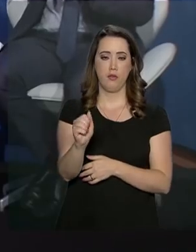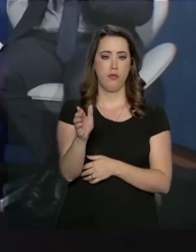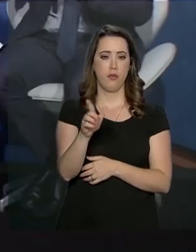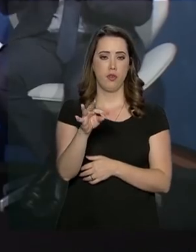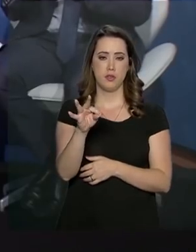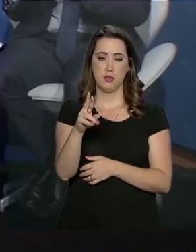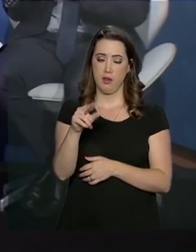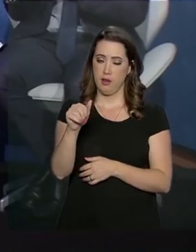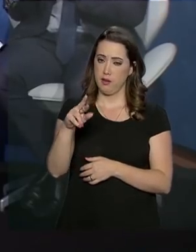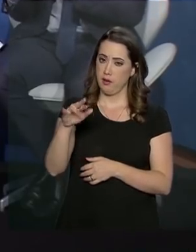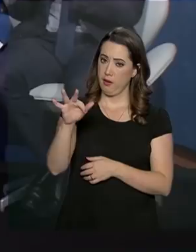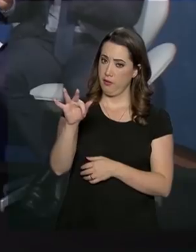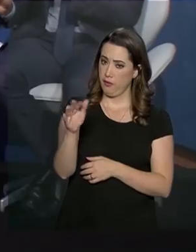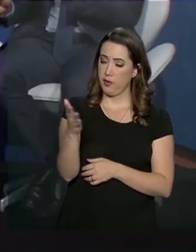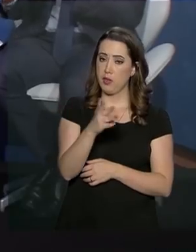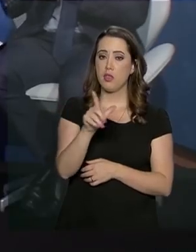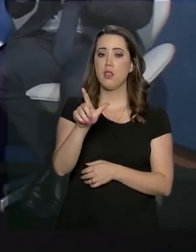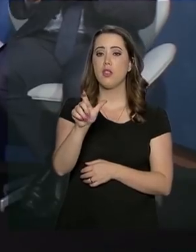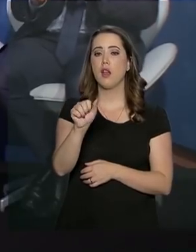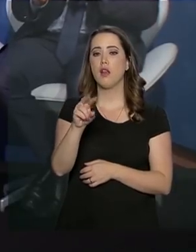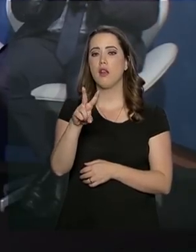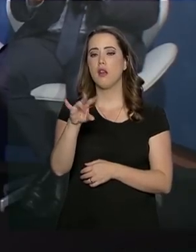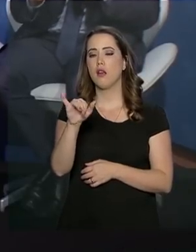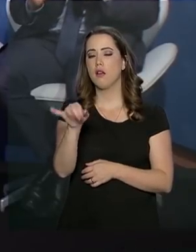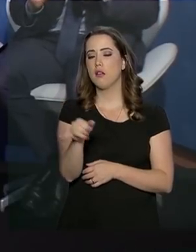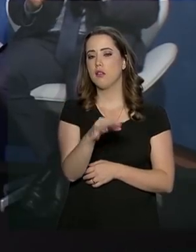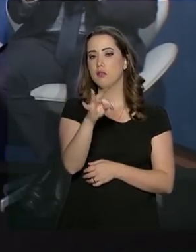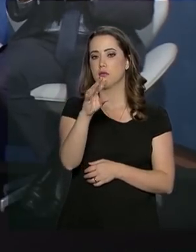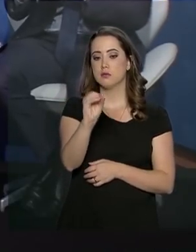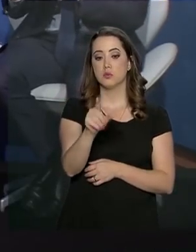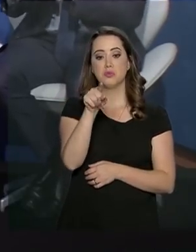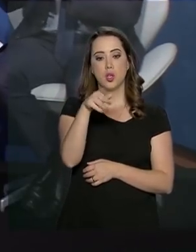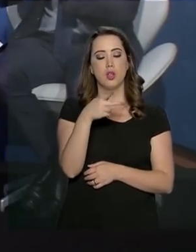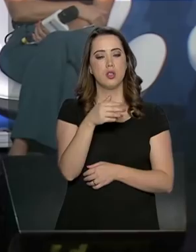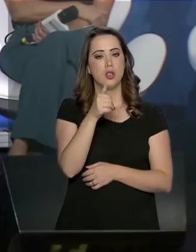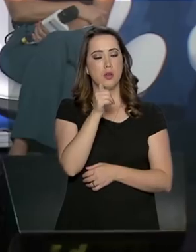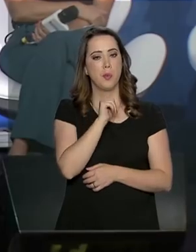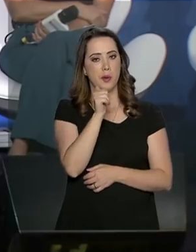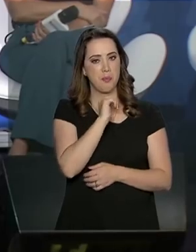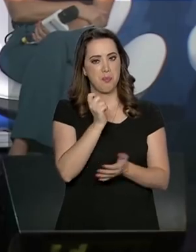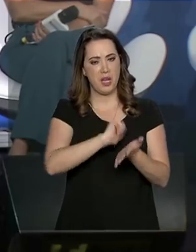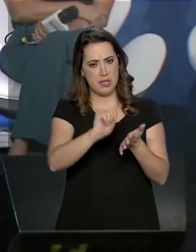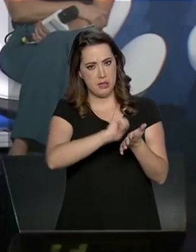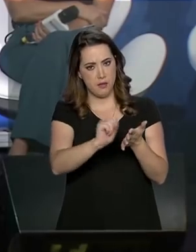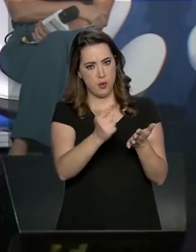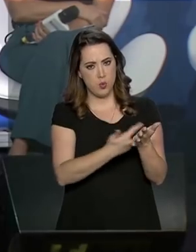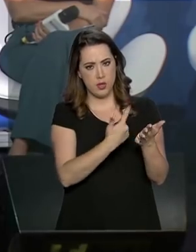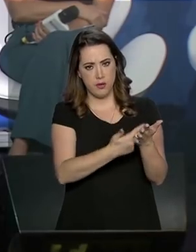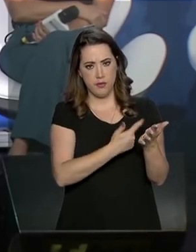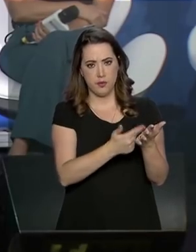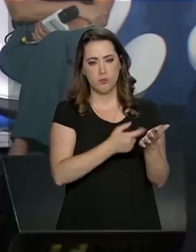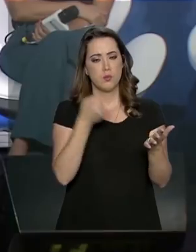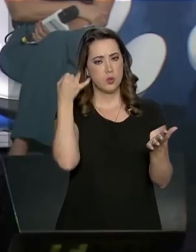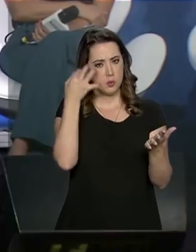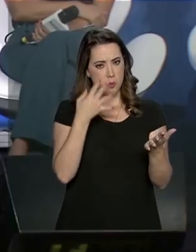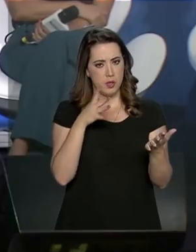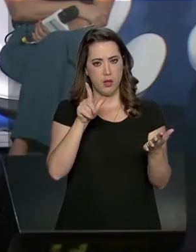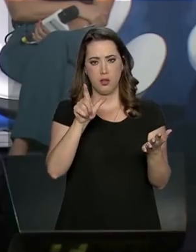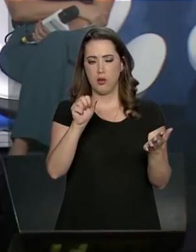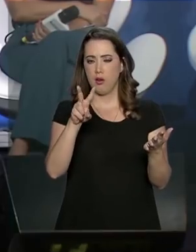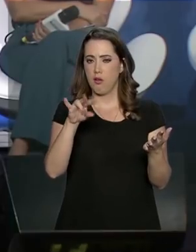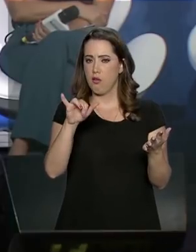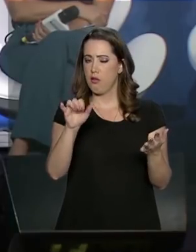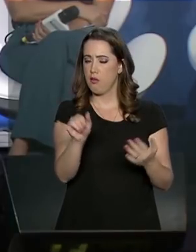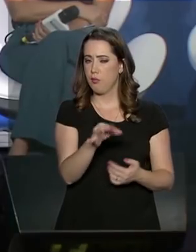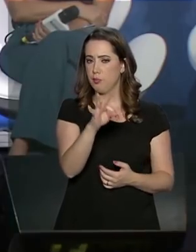e da economista Maria Cristina Pinotti, autora de um livro sobre o tema. O ministro da Justiça disse que não vai